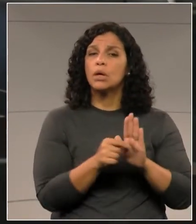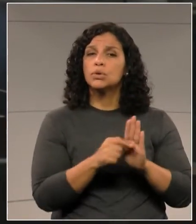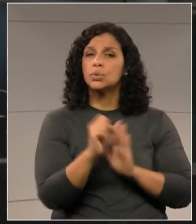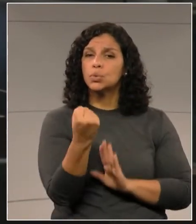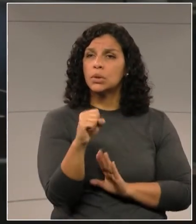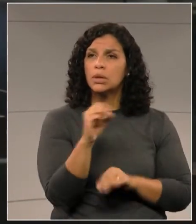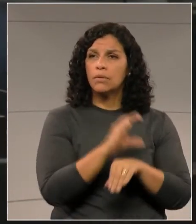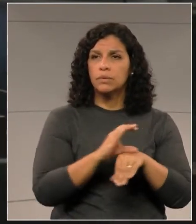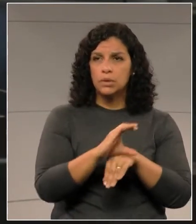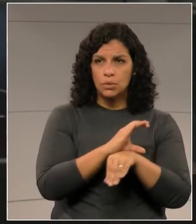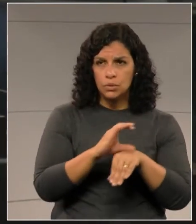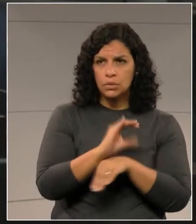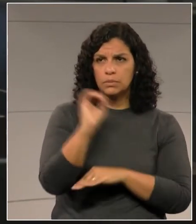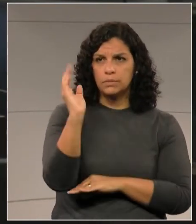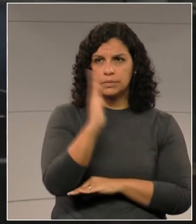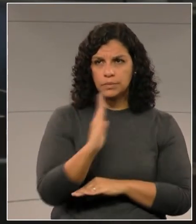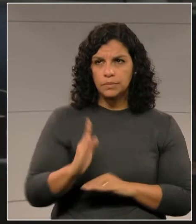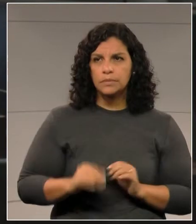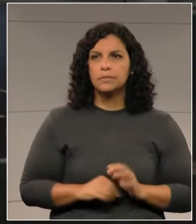8º da Constituição brasileira,